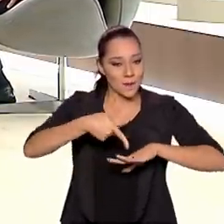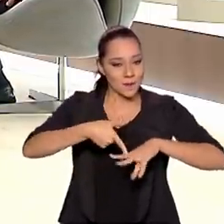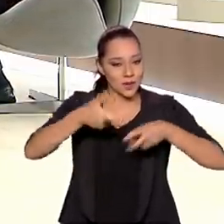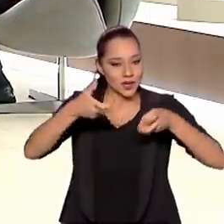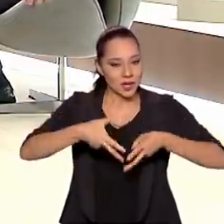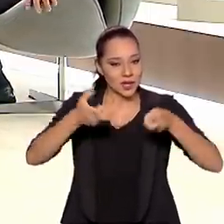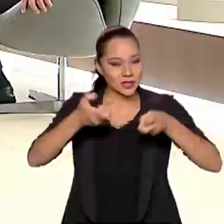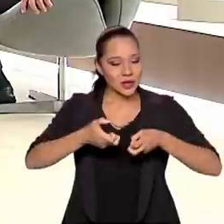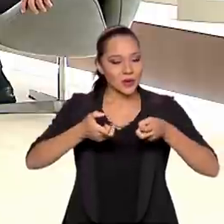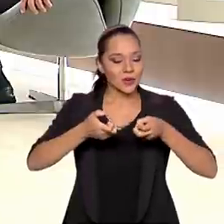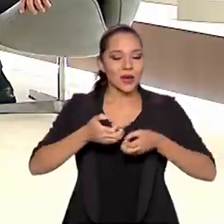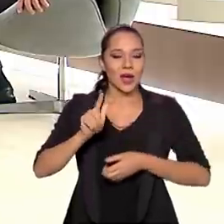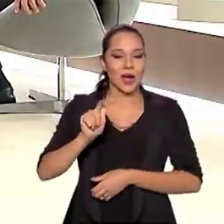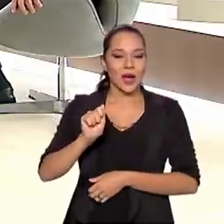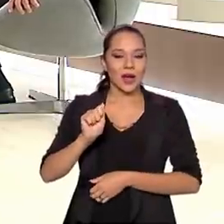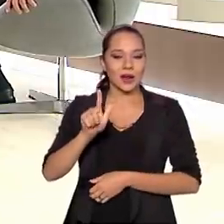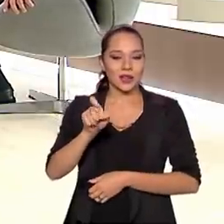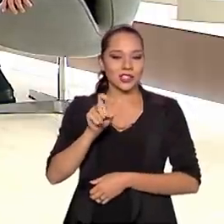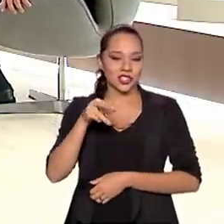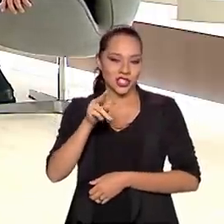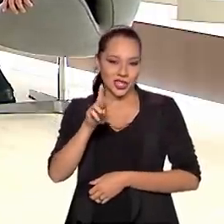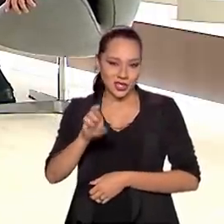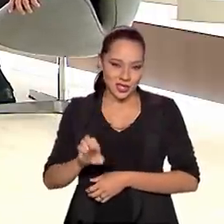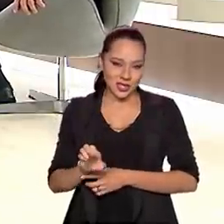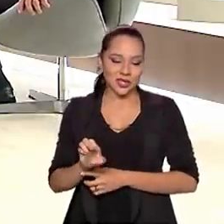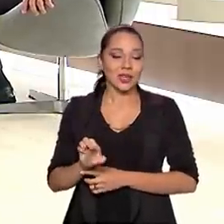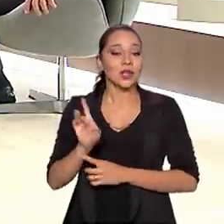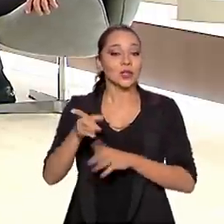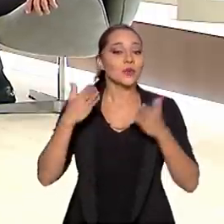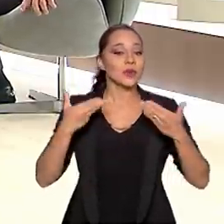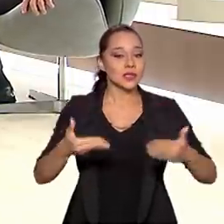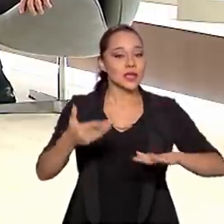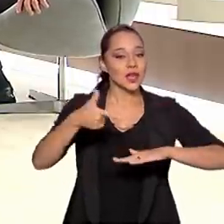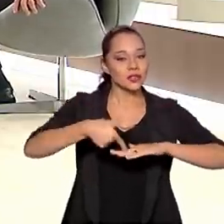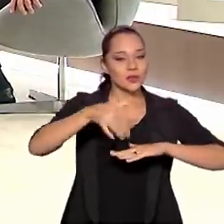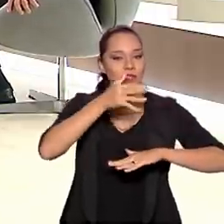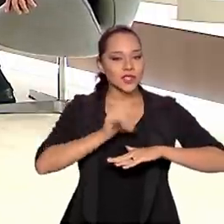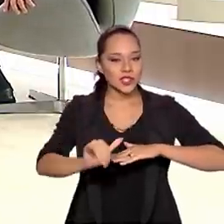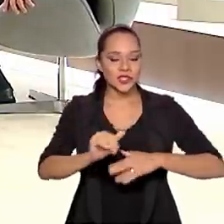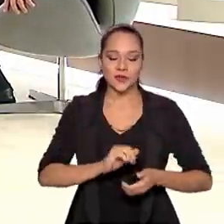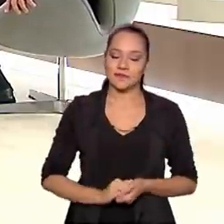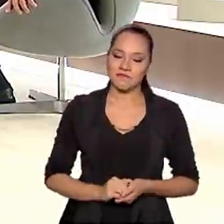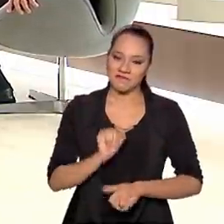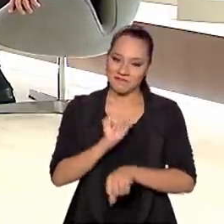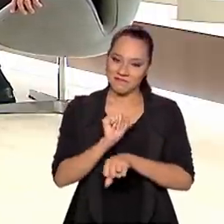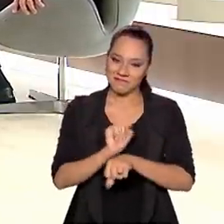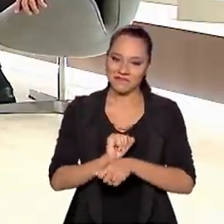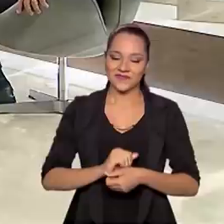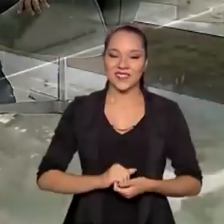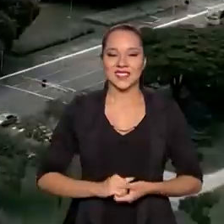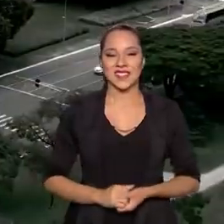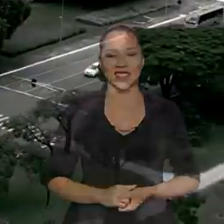Transformação Mineral, Alexandre Vidigal, do Ministério de Minas e Energia. Não saia daí.